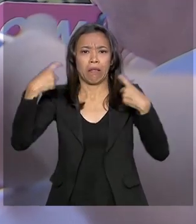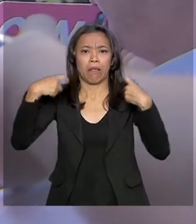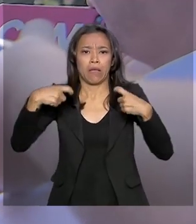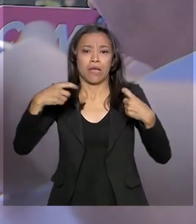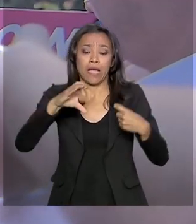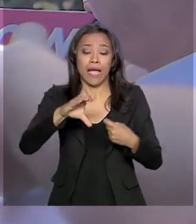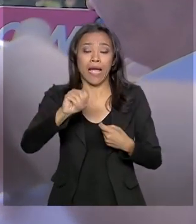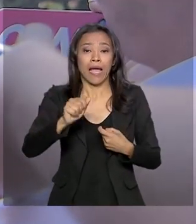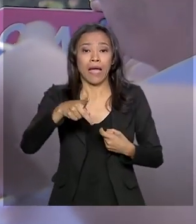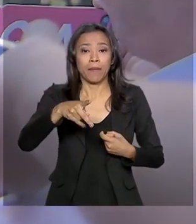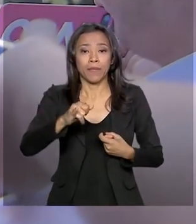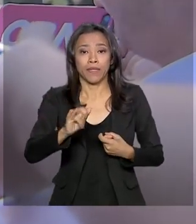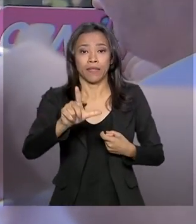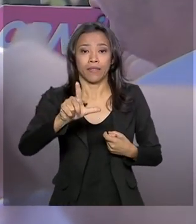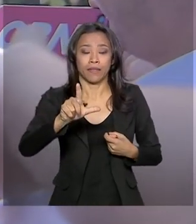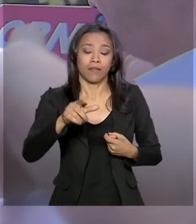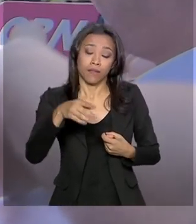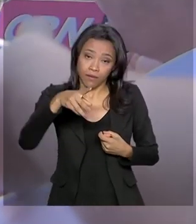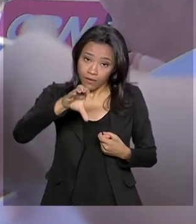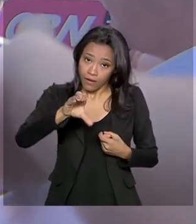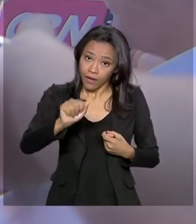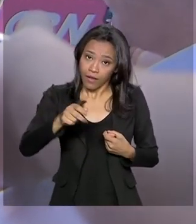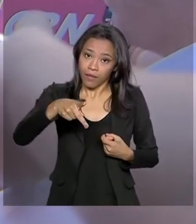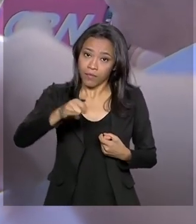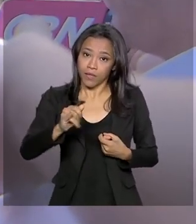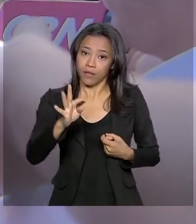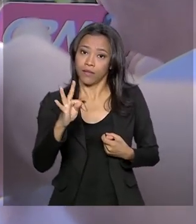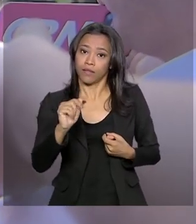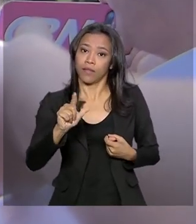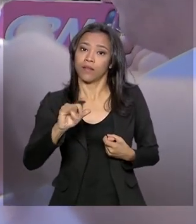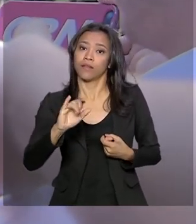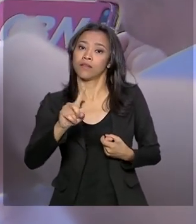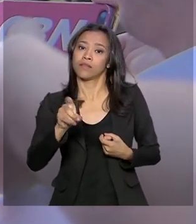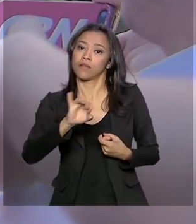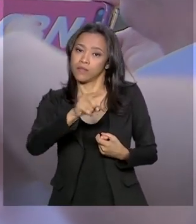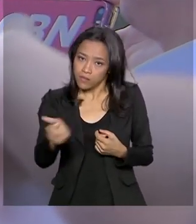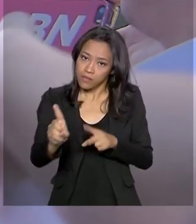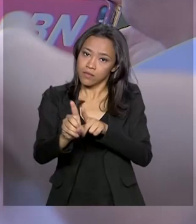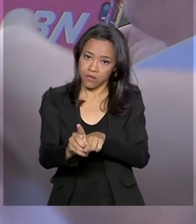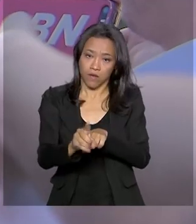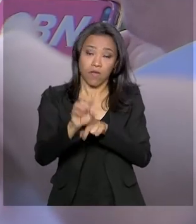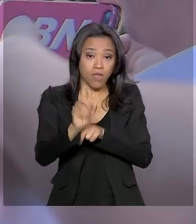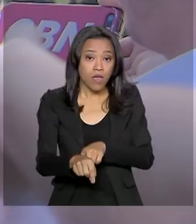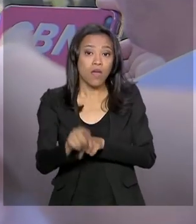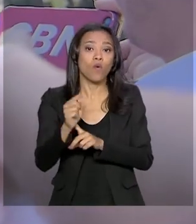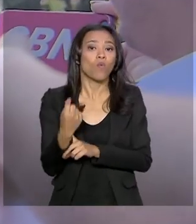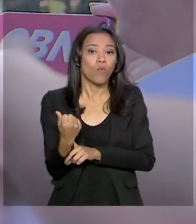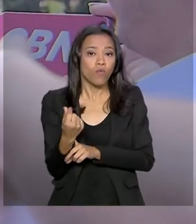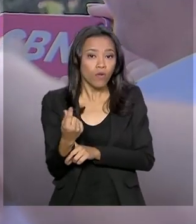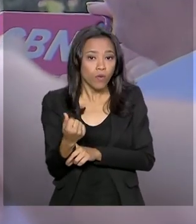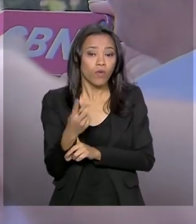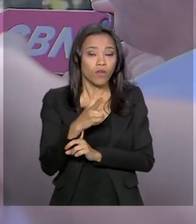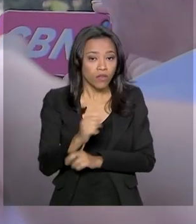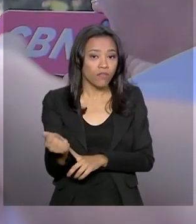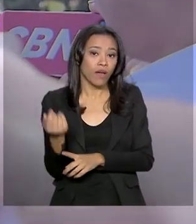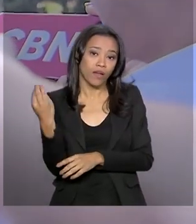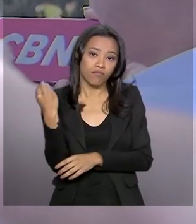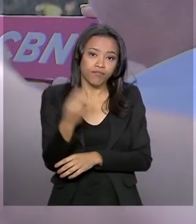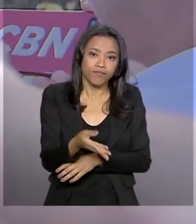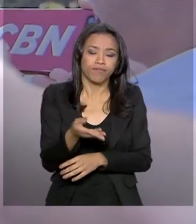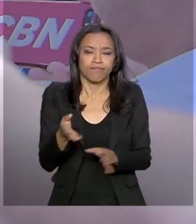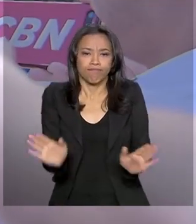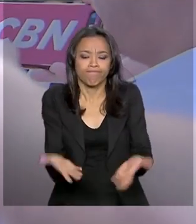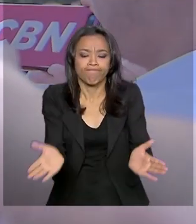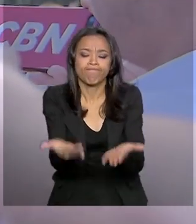capitalização para o Brasil, aquilo que o Chile já mostrou, que é o recurso para poder financiar o nosso próprio crescimento,